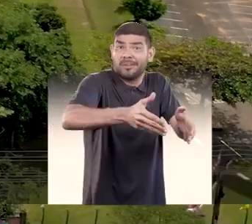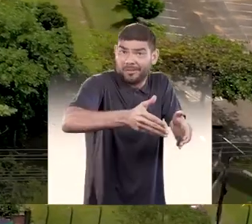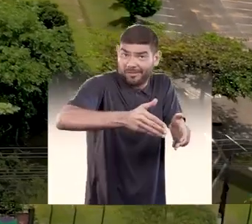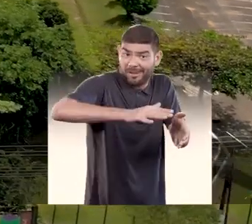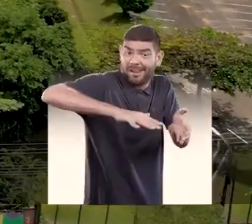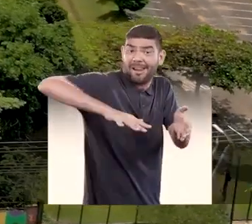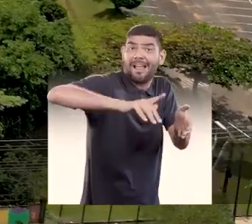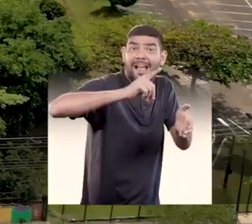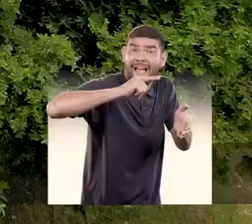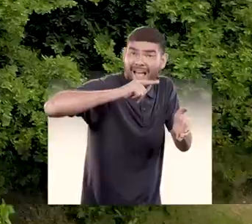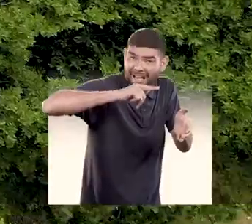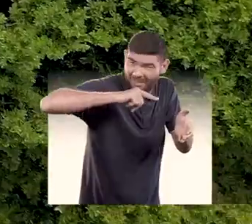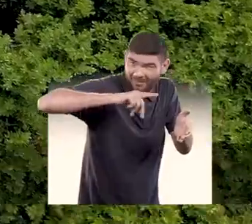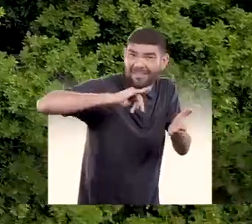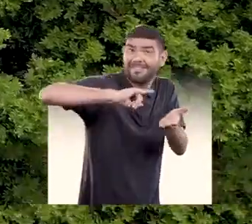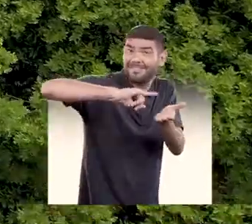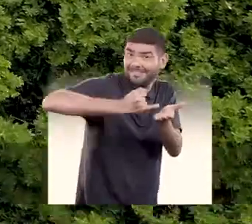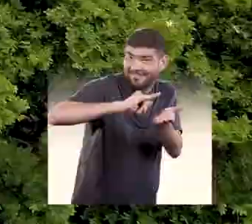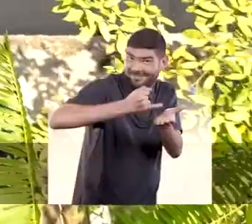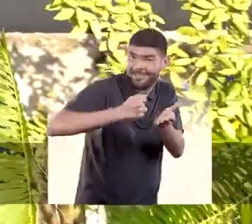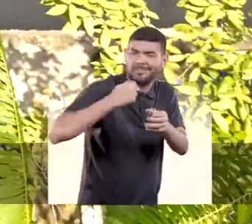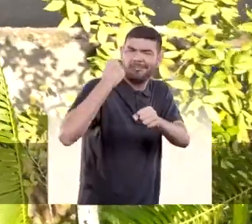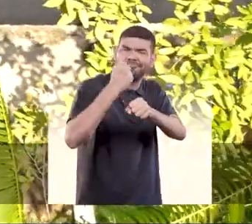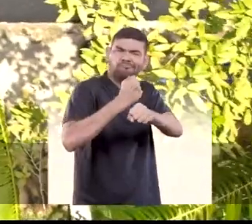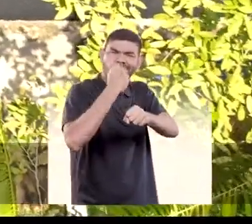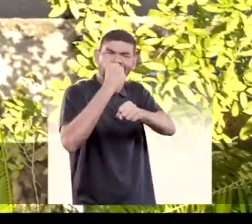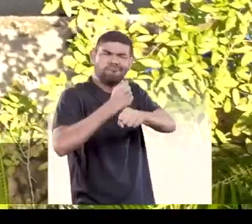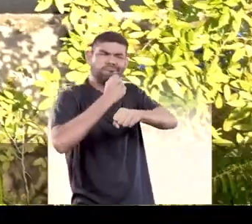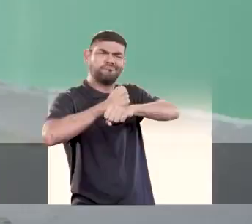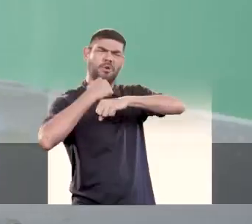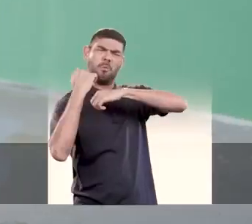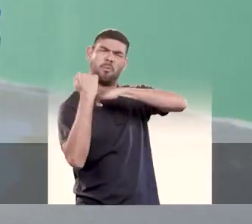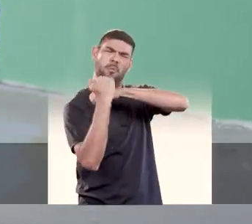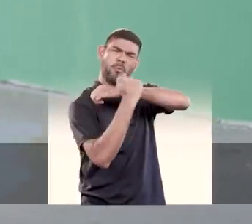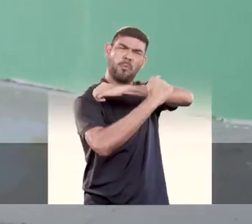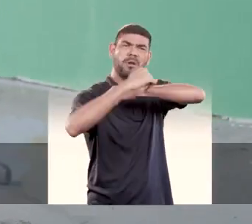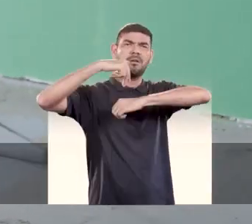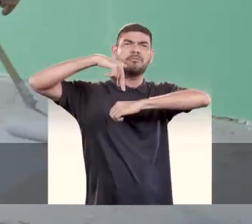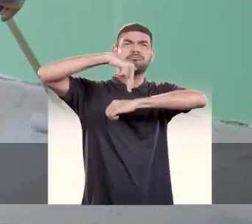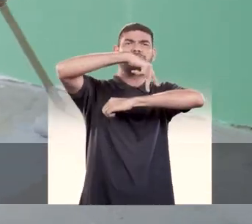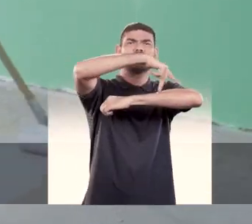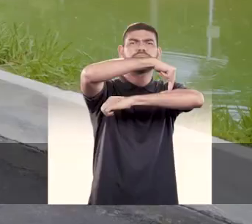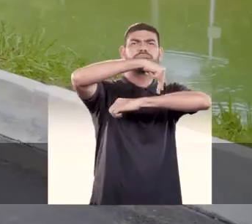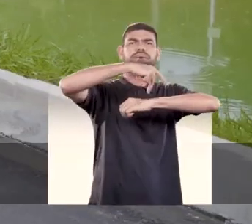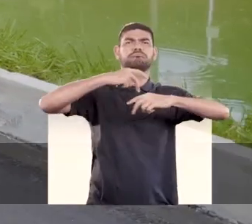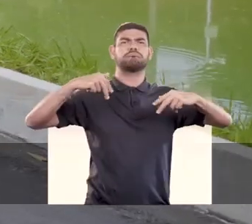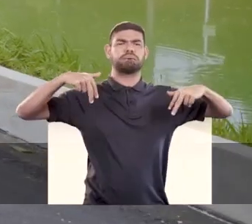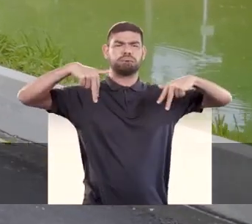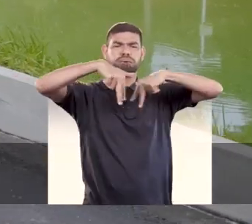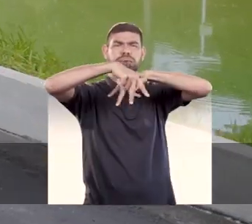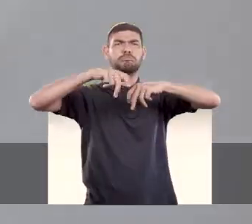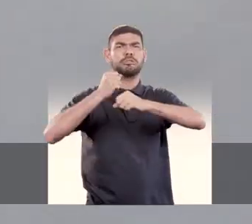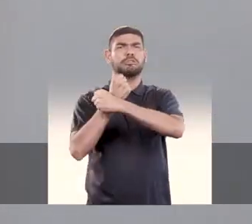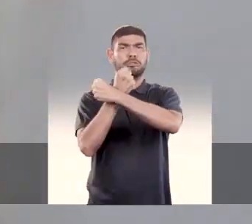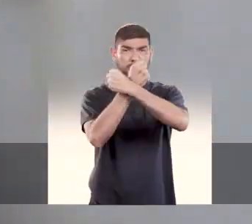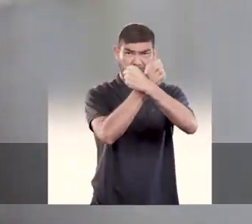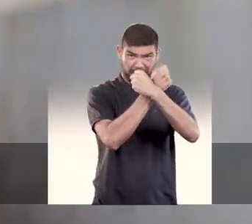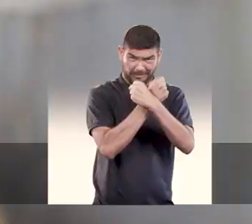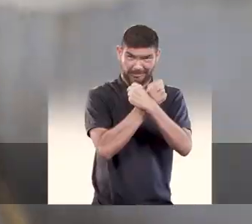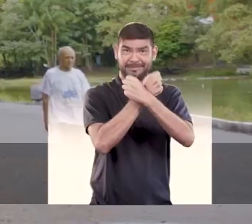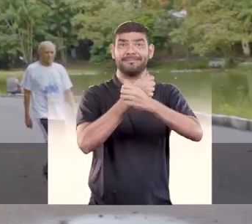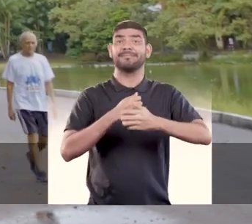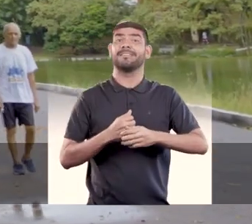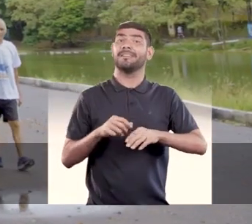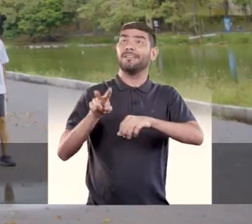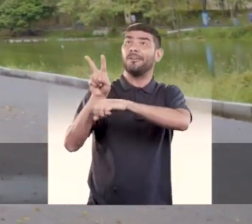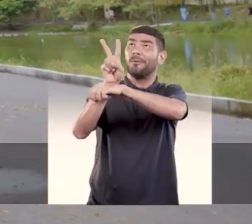Parque Lagoa do Japim. Serviços de drenagem, recapiamento asfáltico e revitalização das calçadas vão garantir mais segurança à